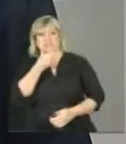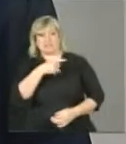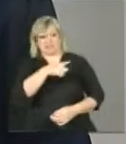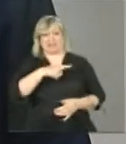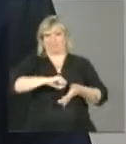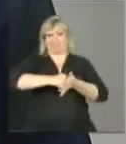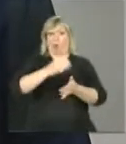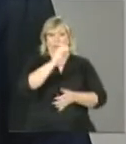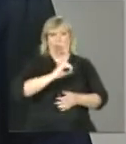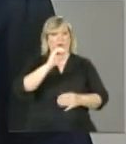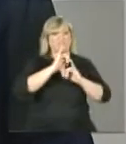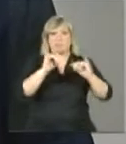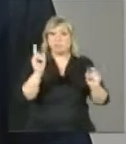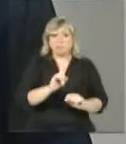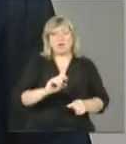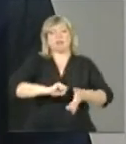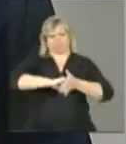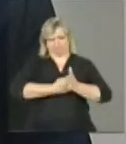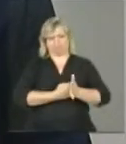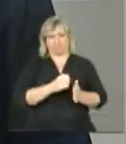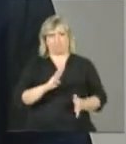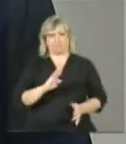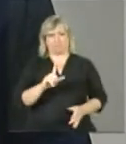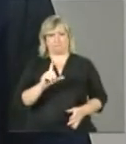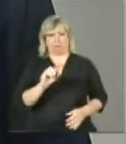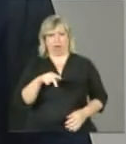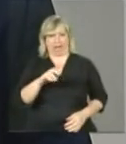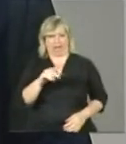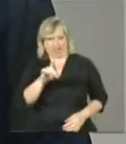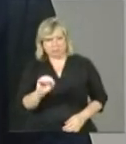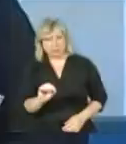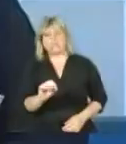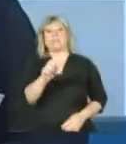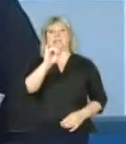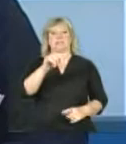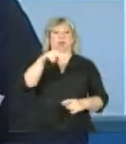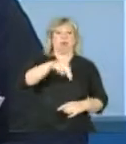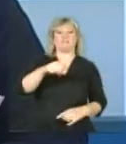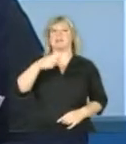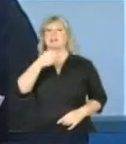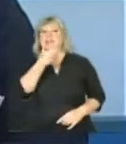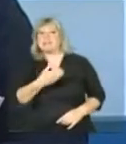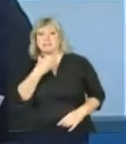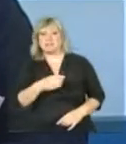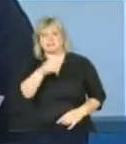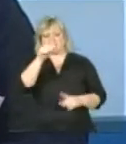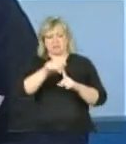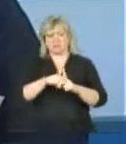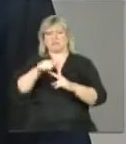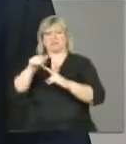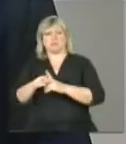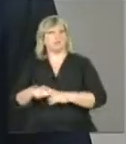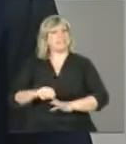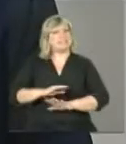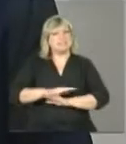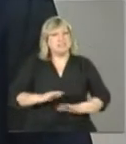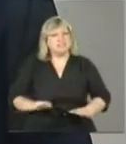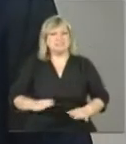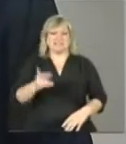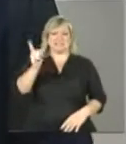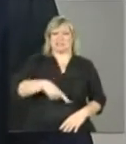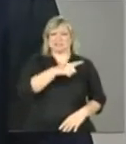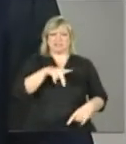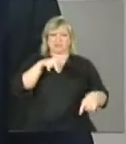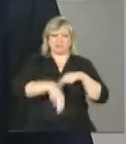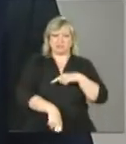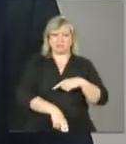uma vez prestada essa informação, ele é automaticamente desbloqueado. E se, porventura, ele chegar a ser cancelado e a família prestar a